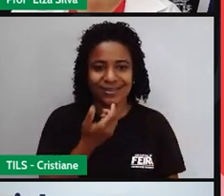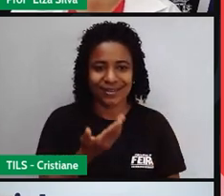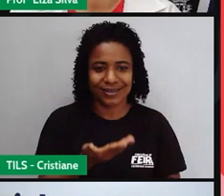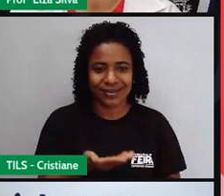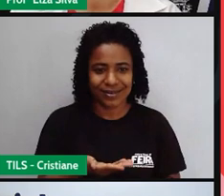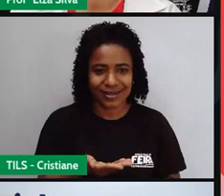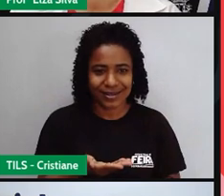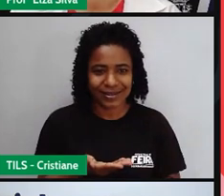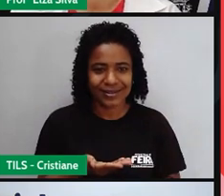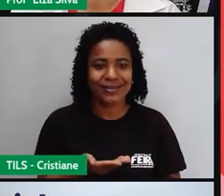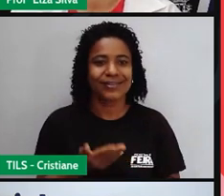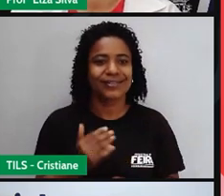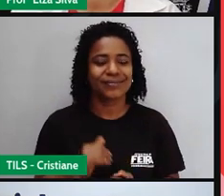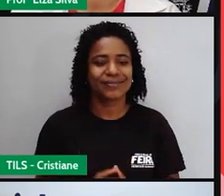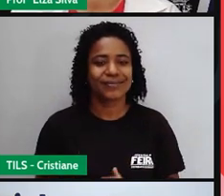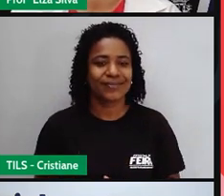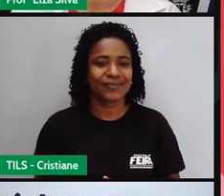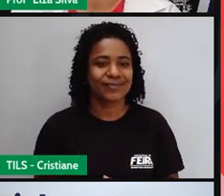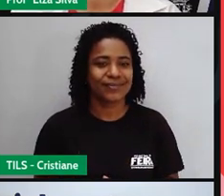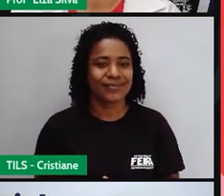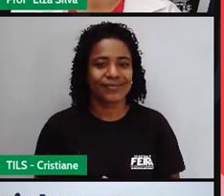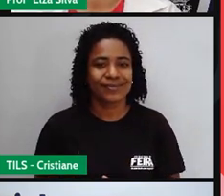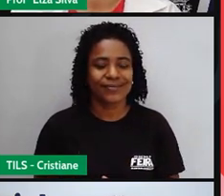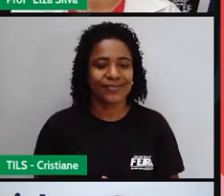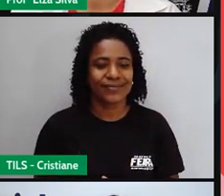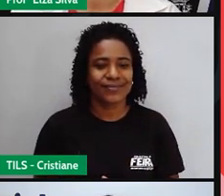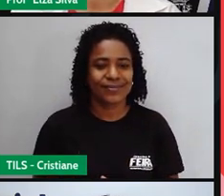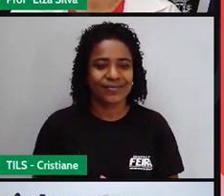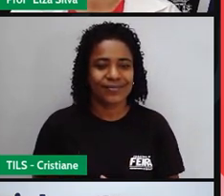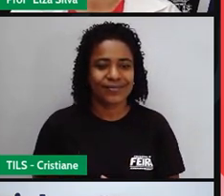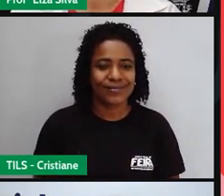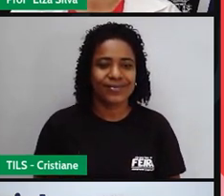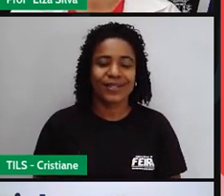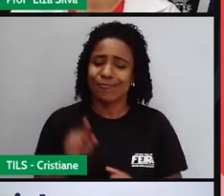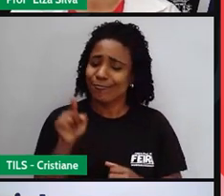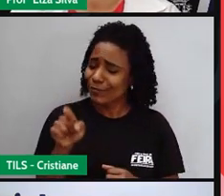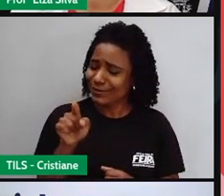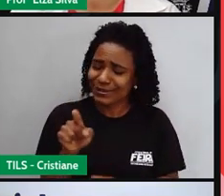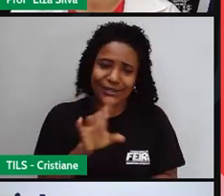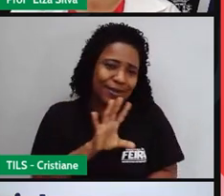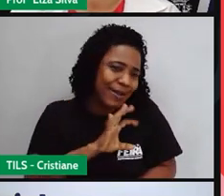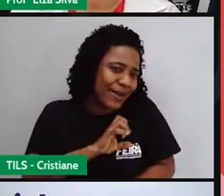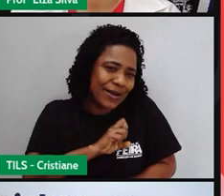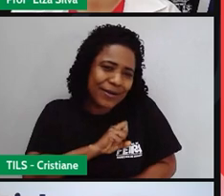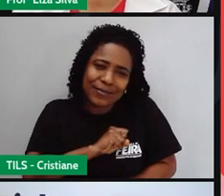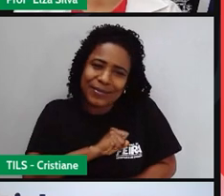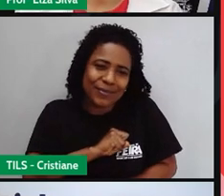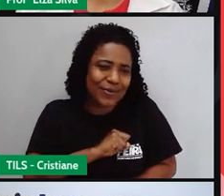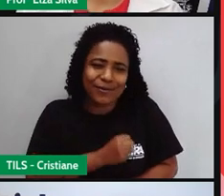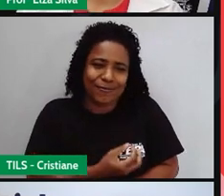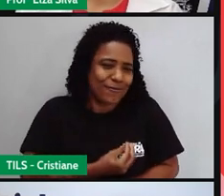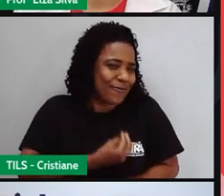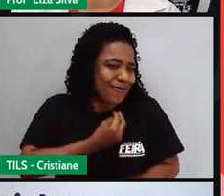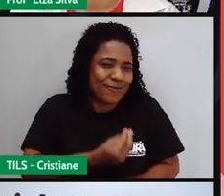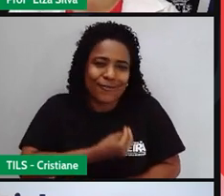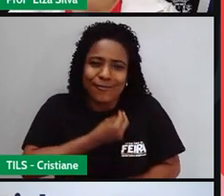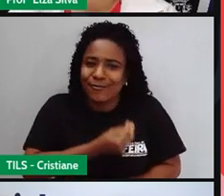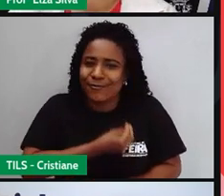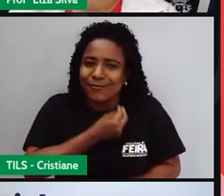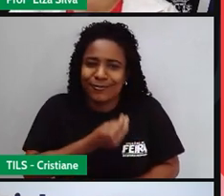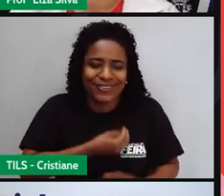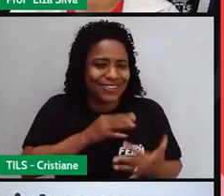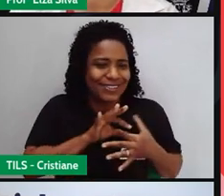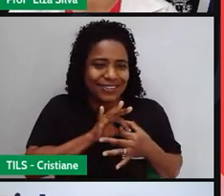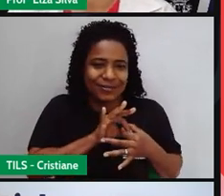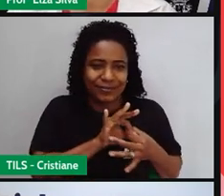You are the love of my life. Você é o amor da minha vida. A outra,